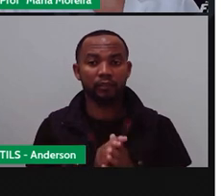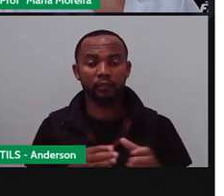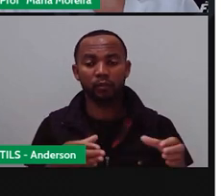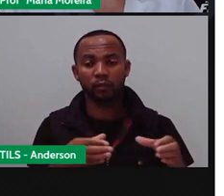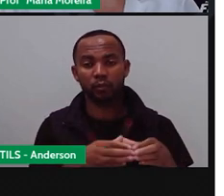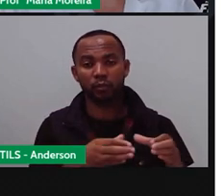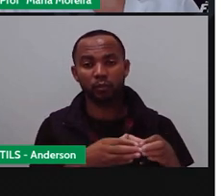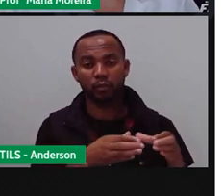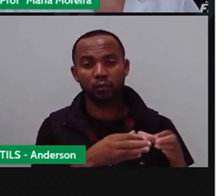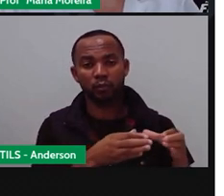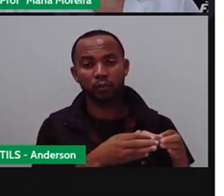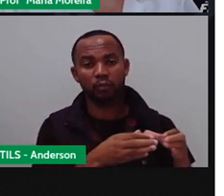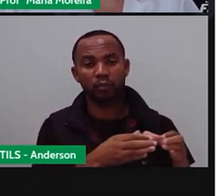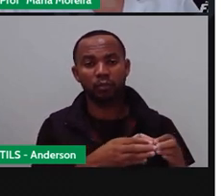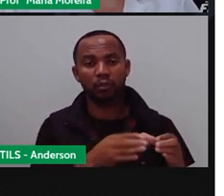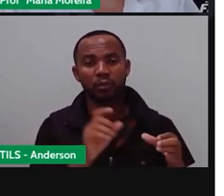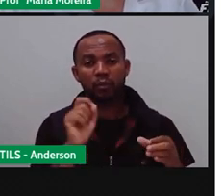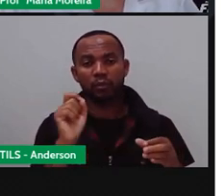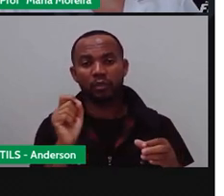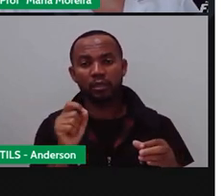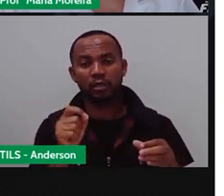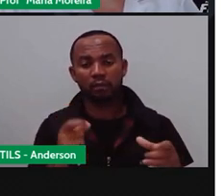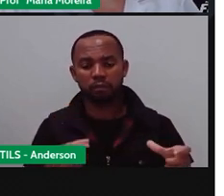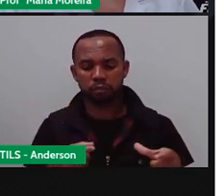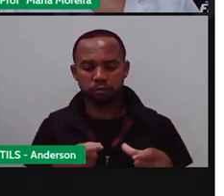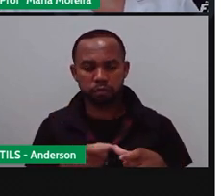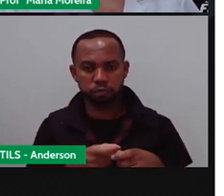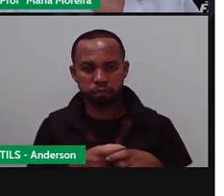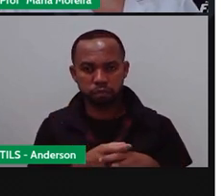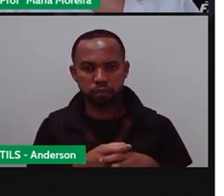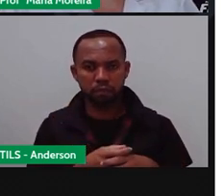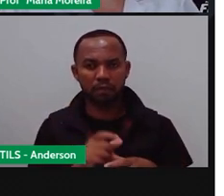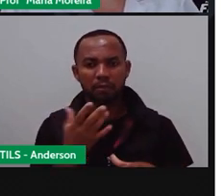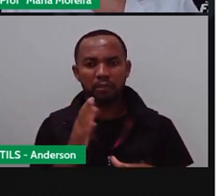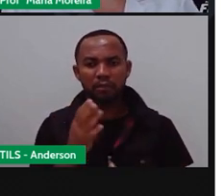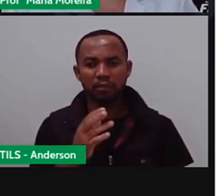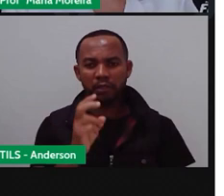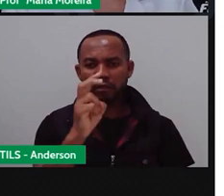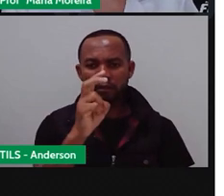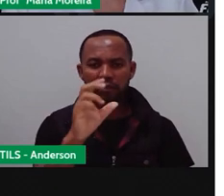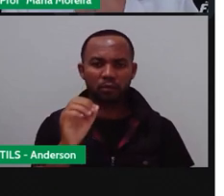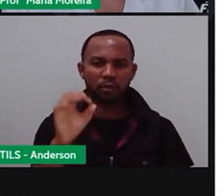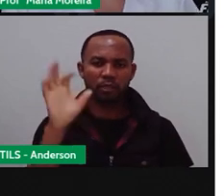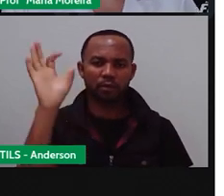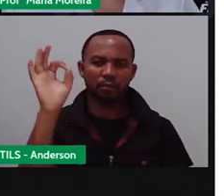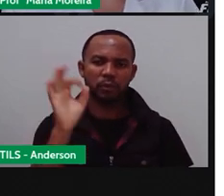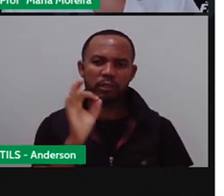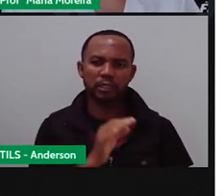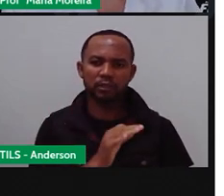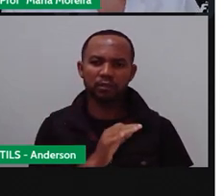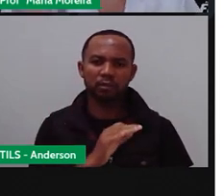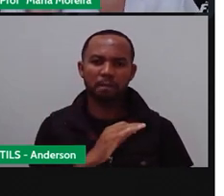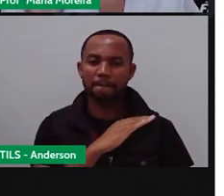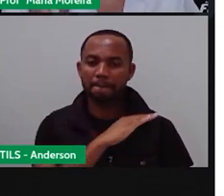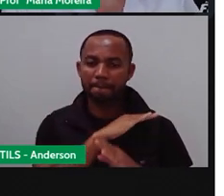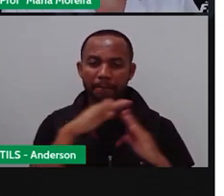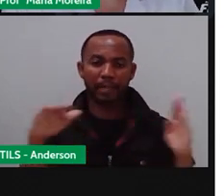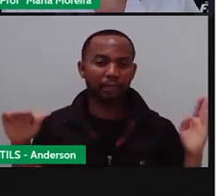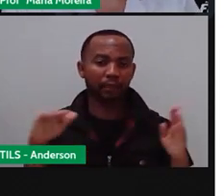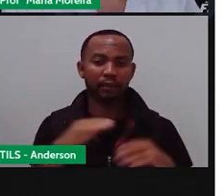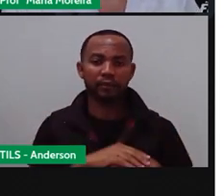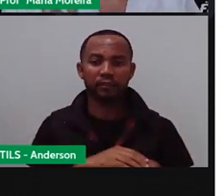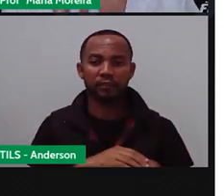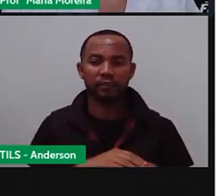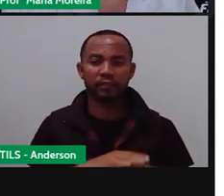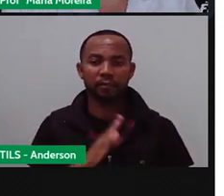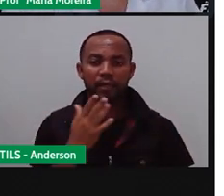que enquadra as espécies que tiveram redução de pelo menos 50%, ou seja, a metade. A cada 100,